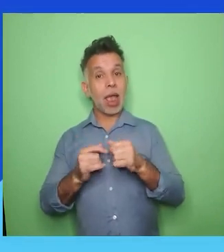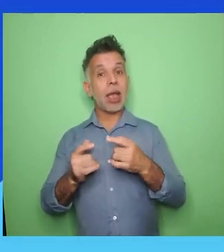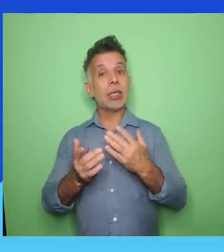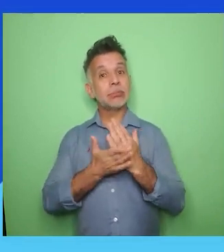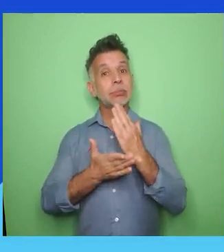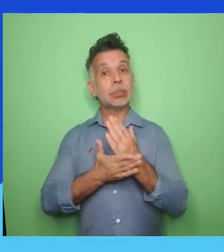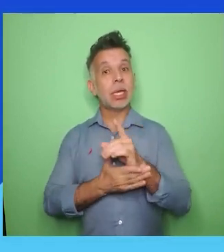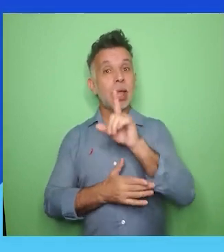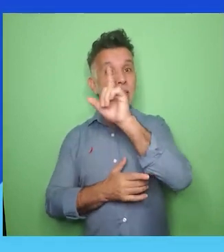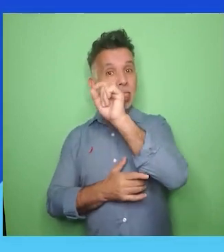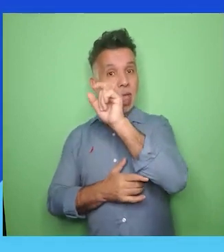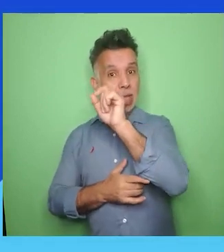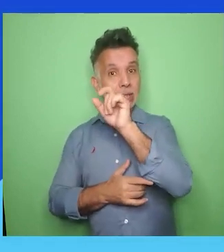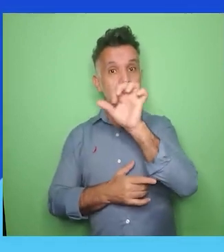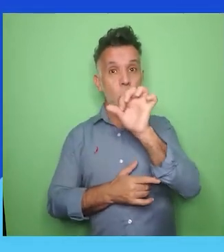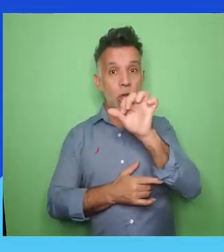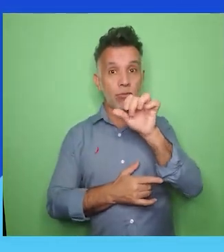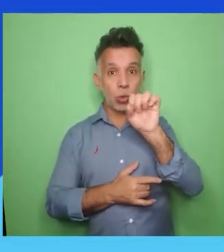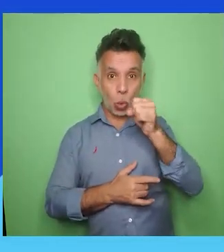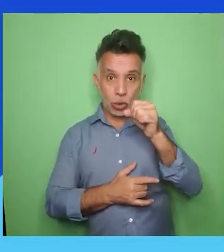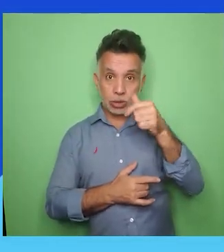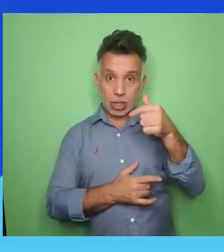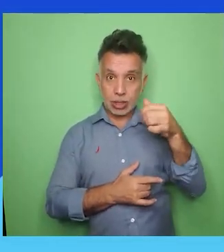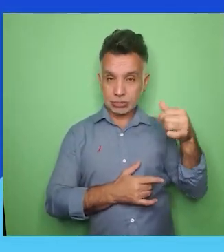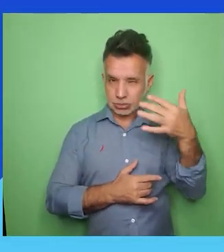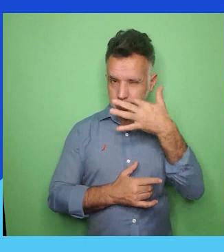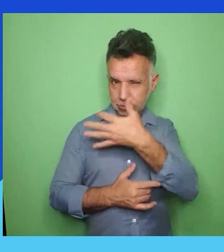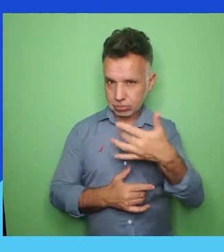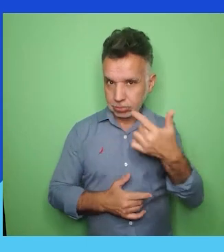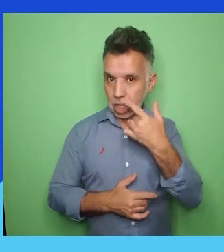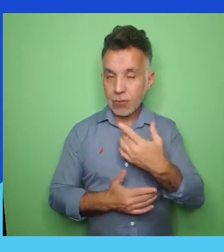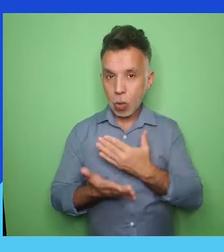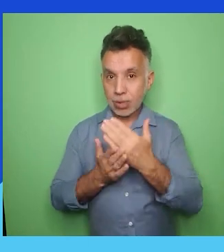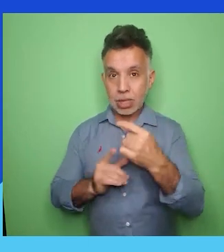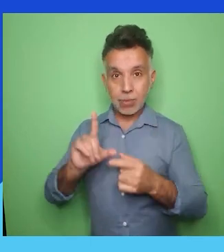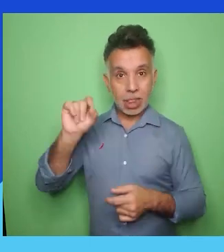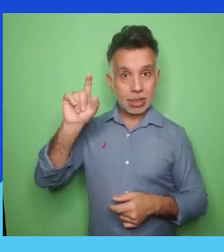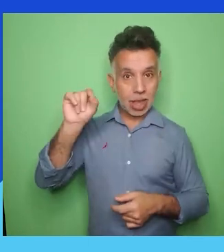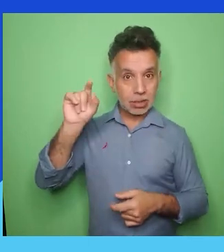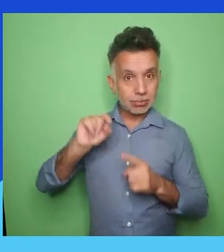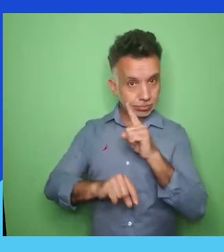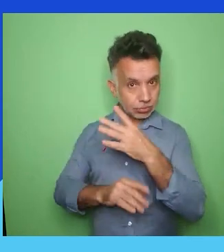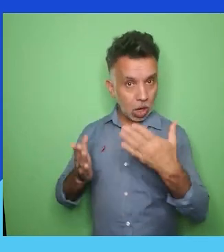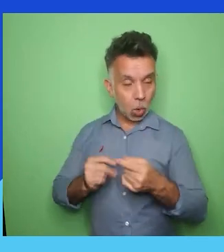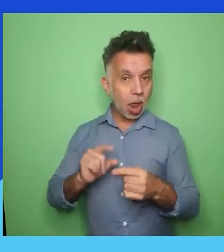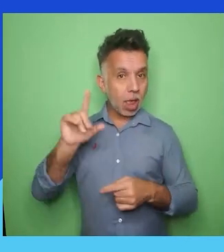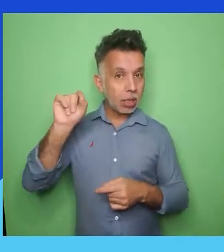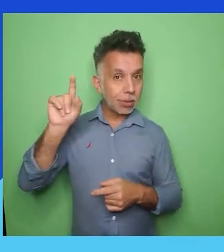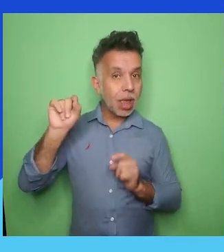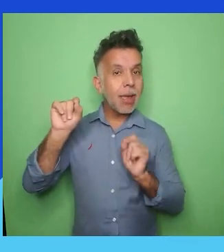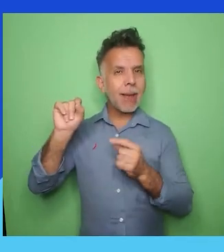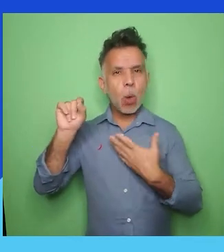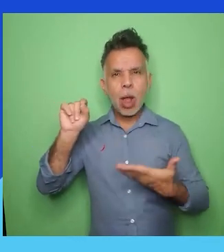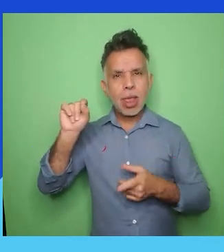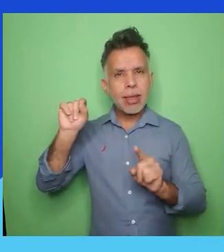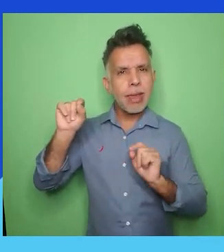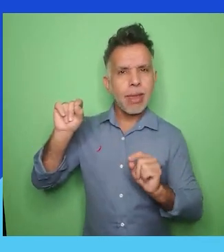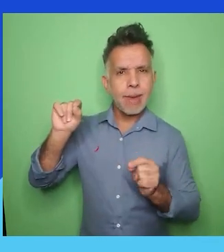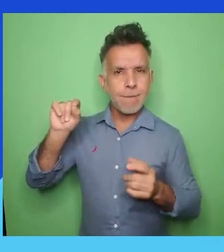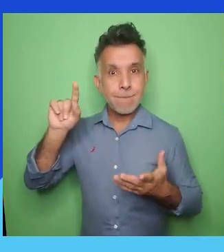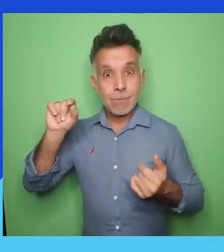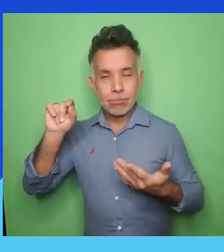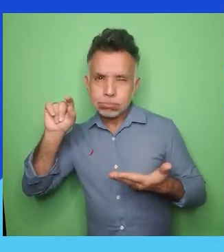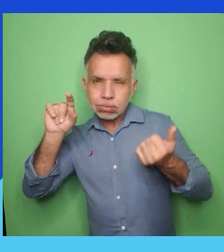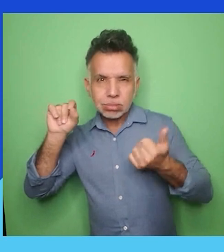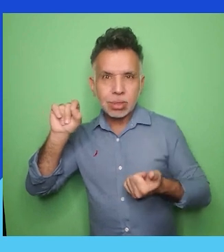Pela décima colocada, né? E essa empresa, momento aí, as top ideias. As empresas estão aí torcendo. As pessoas curtindo em casa